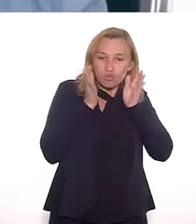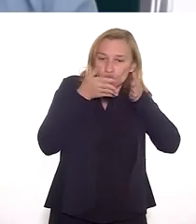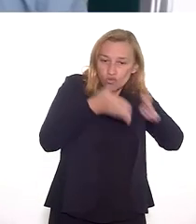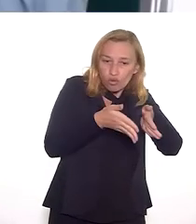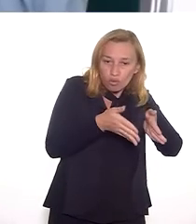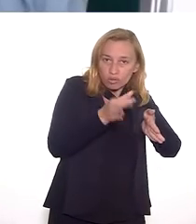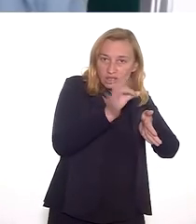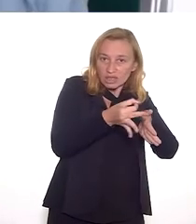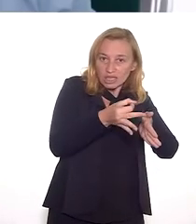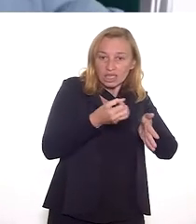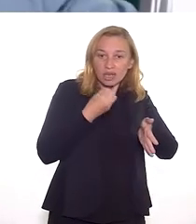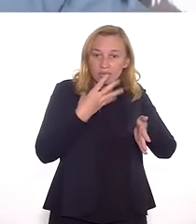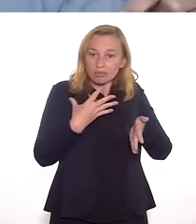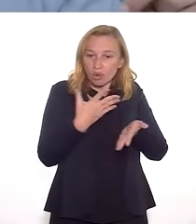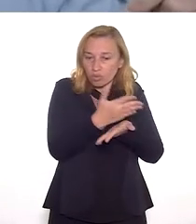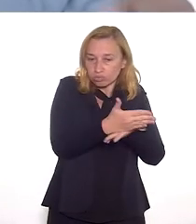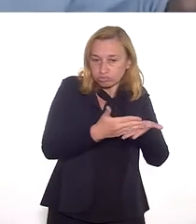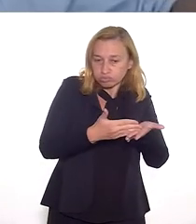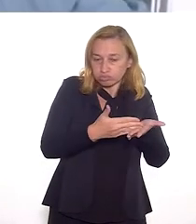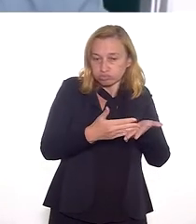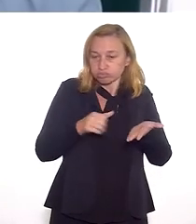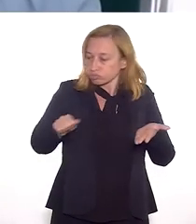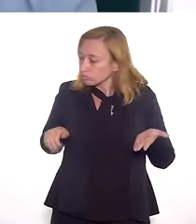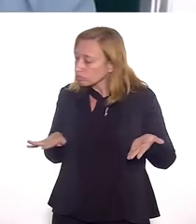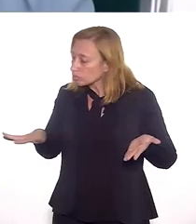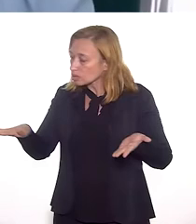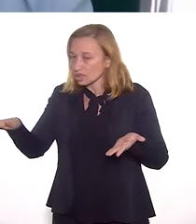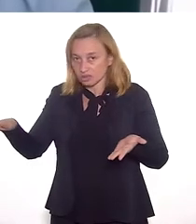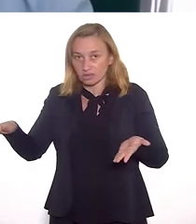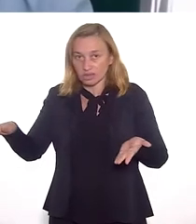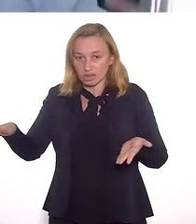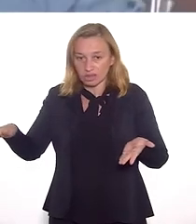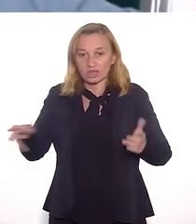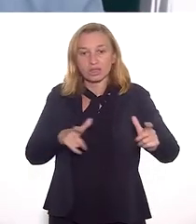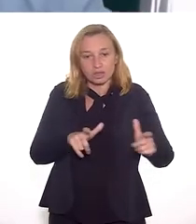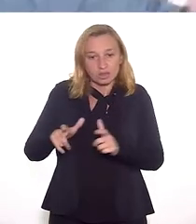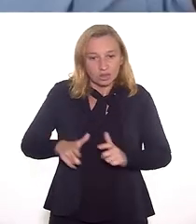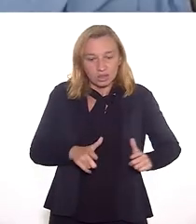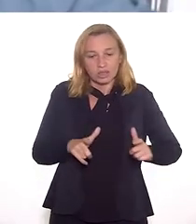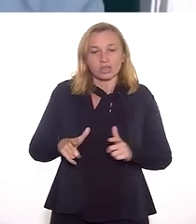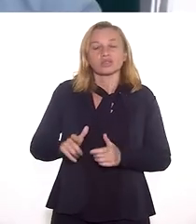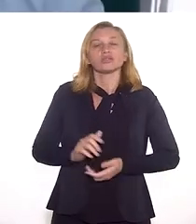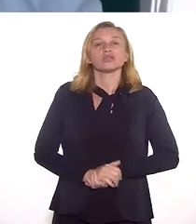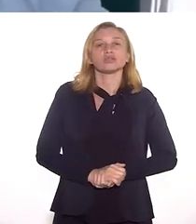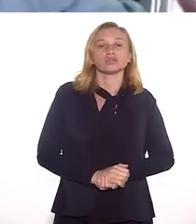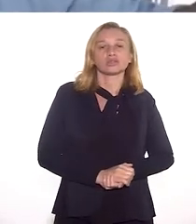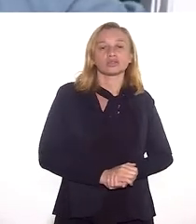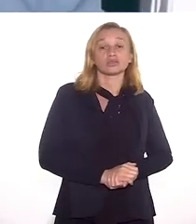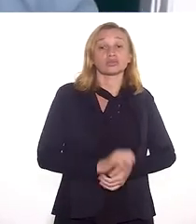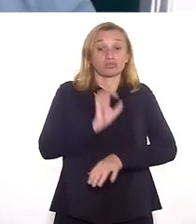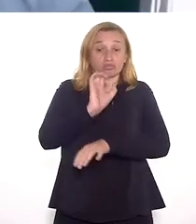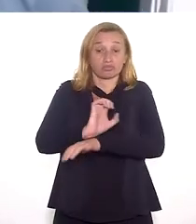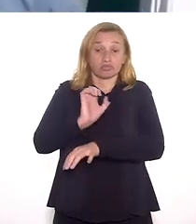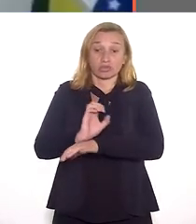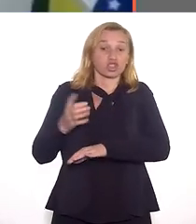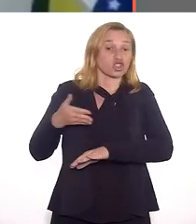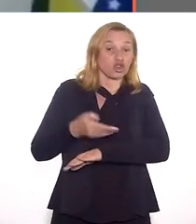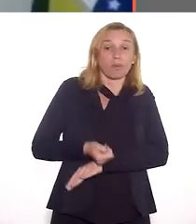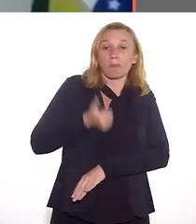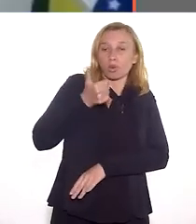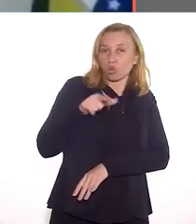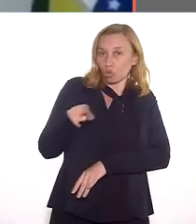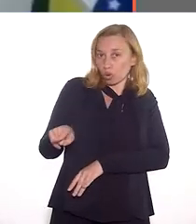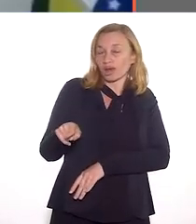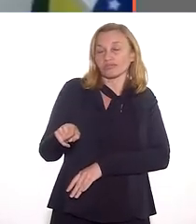isso ficou evidente, porque, como em boa parte das favelas, a verdade é essa, em boa parte dos territórios de favelas, das áreas periféricas. O